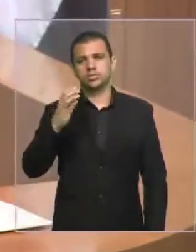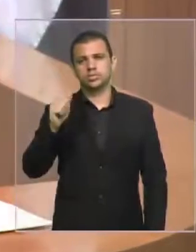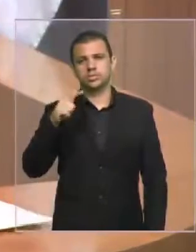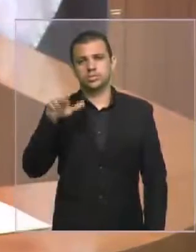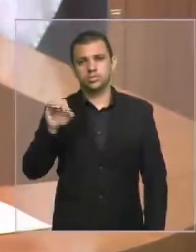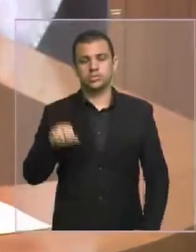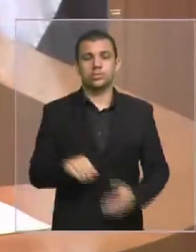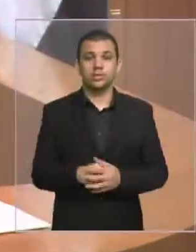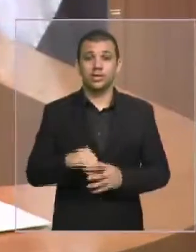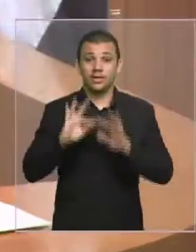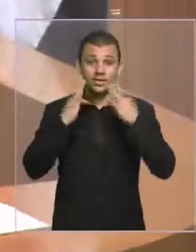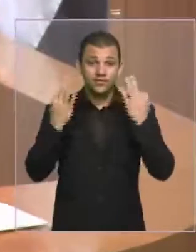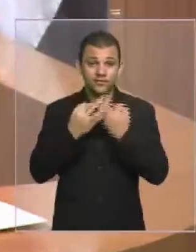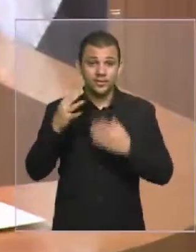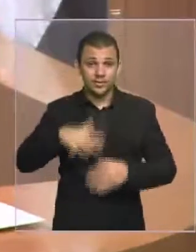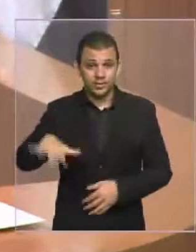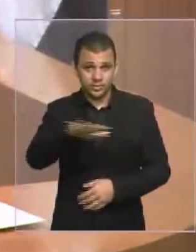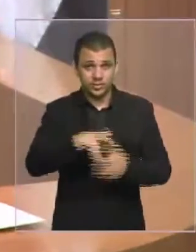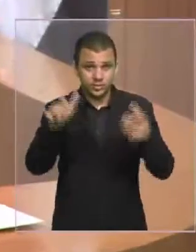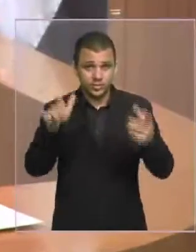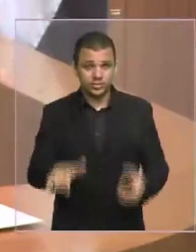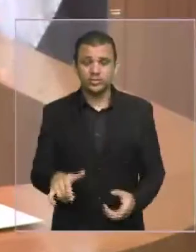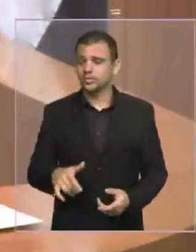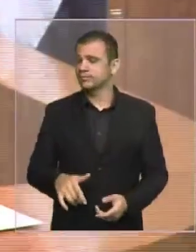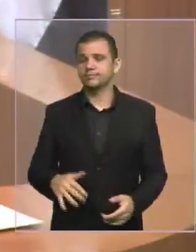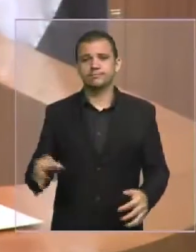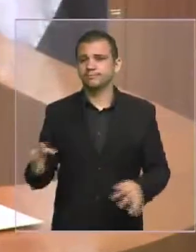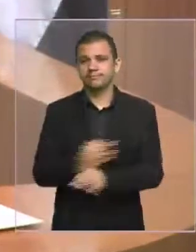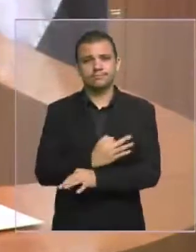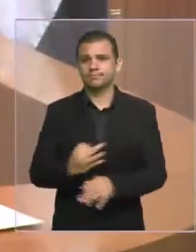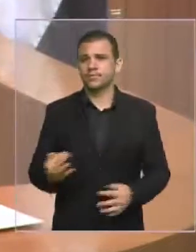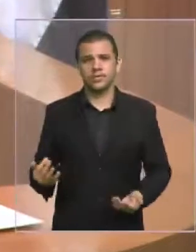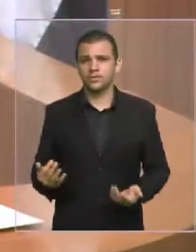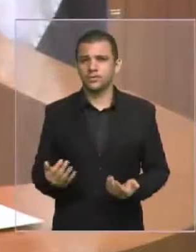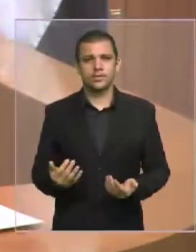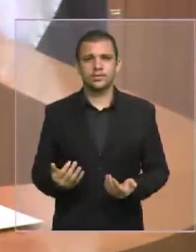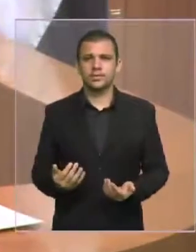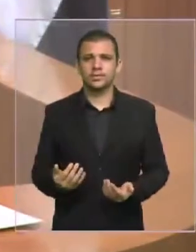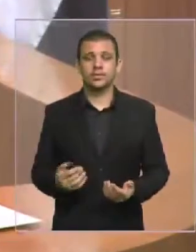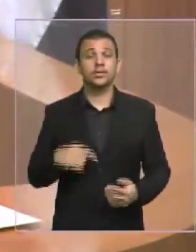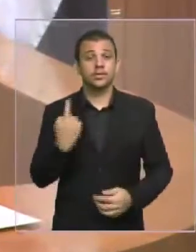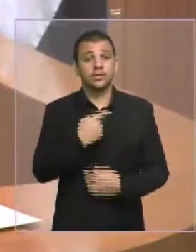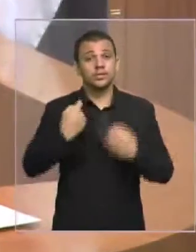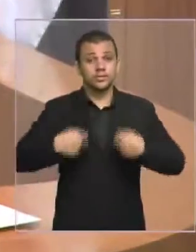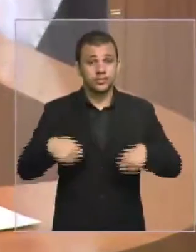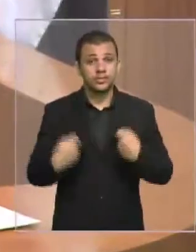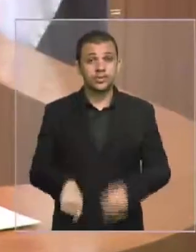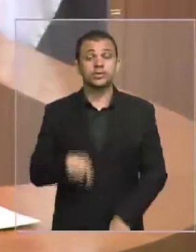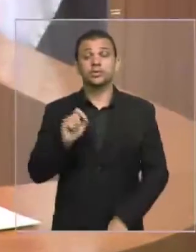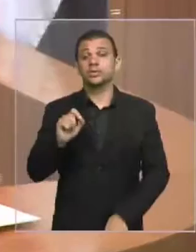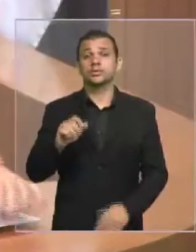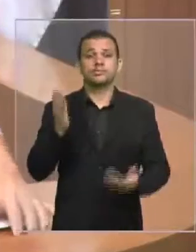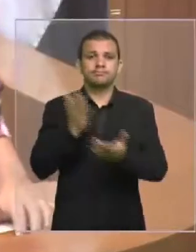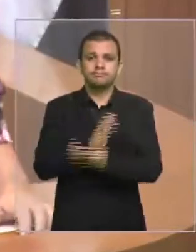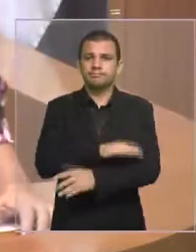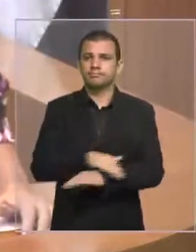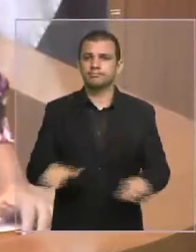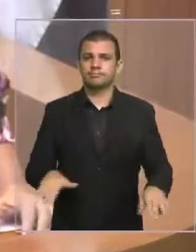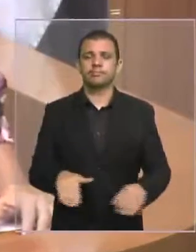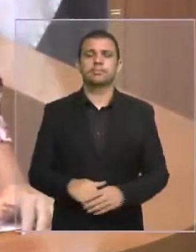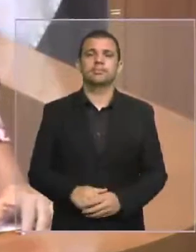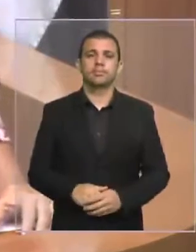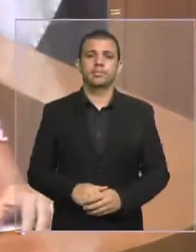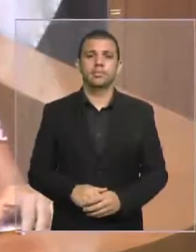instalou na cidade. Precisamos dar um basta. Estamos em